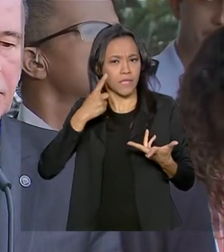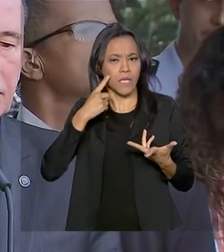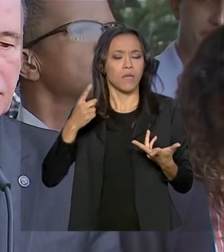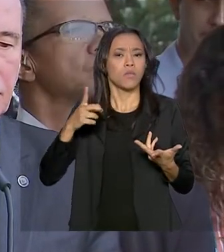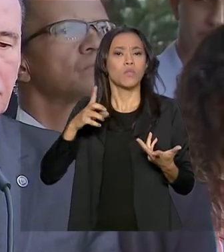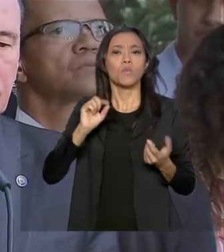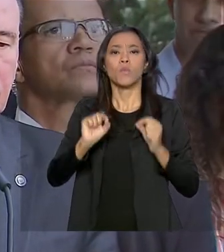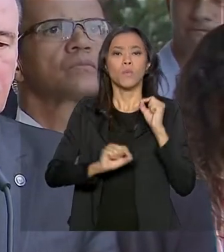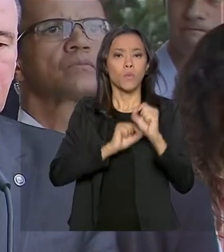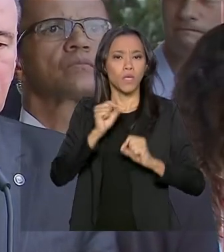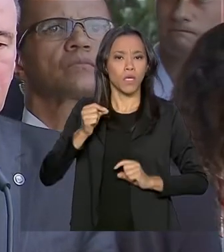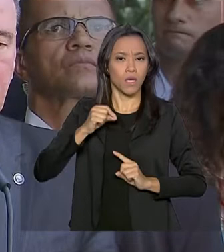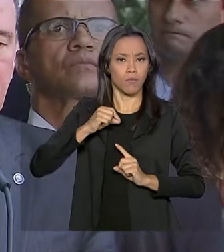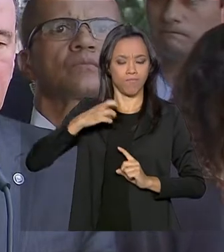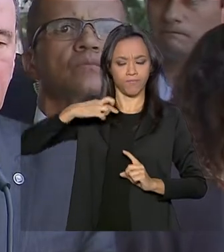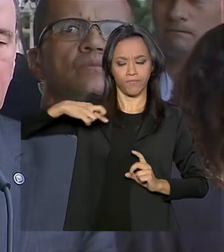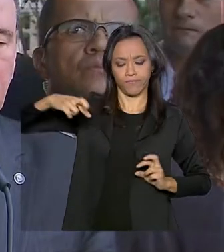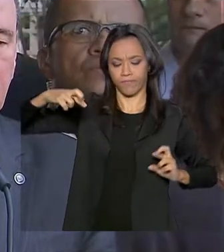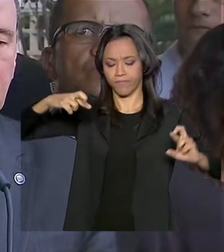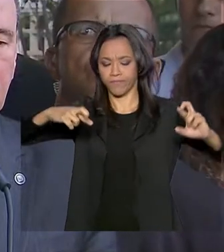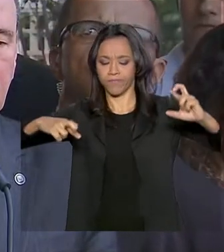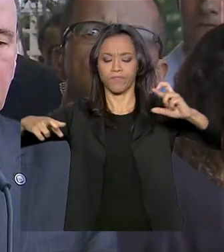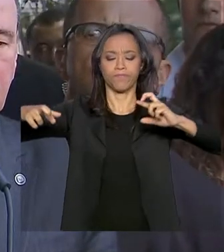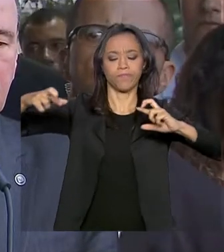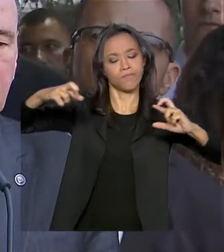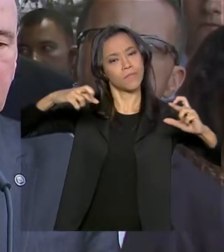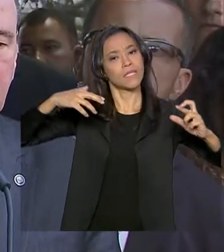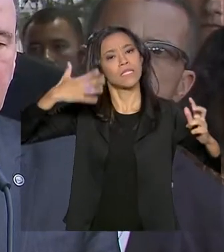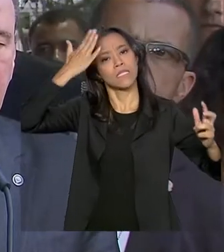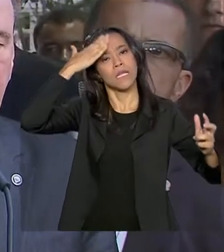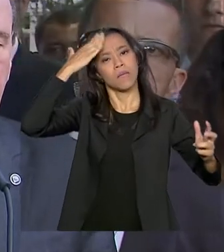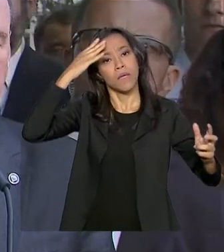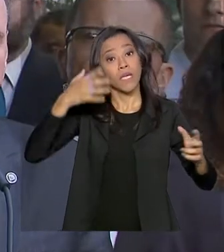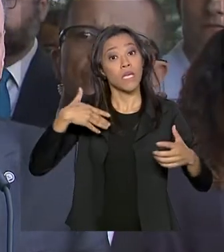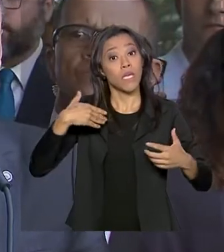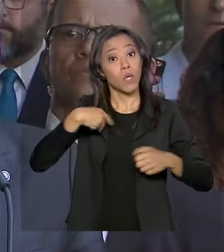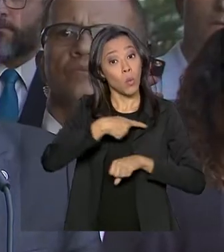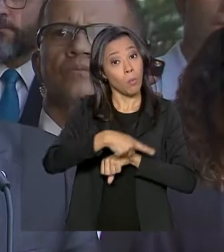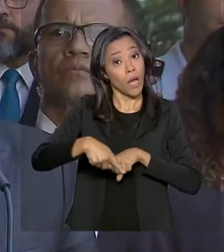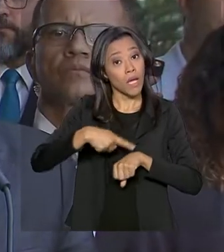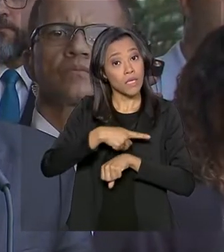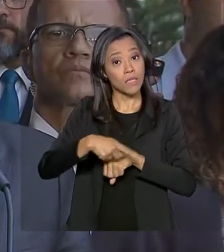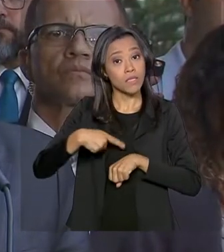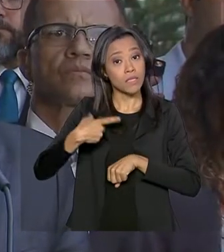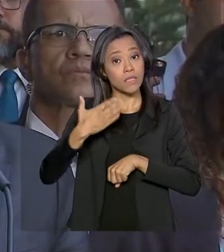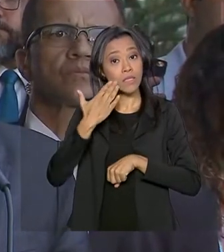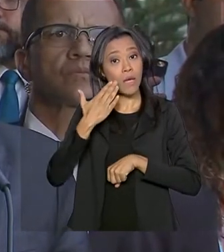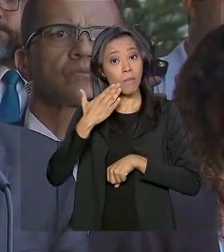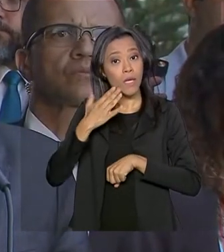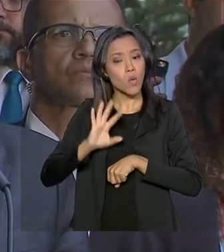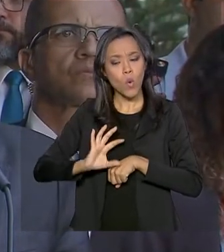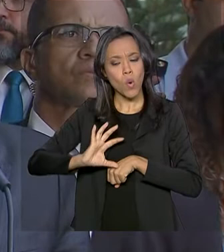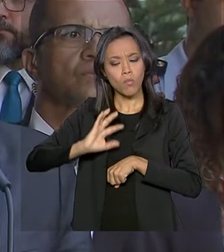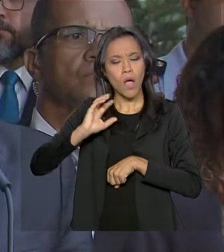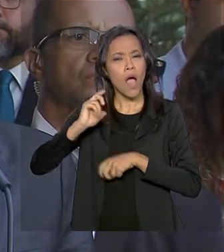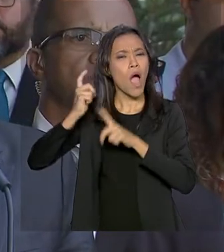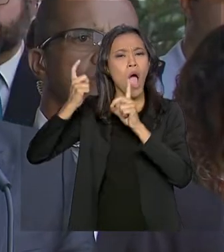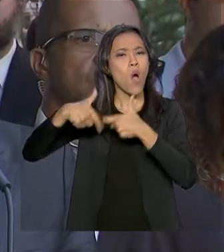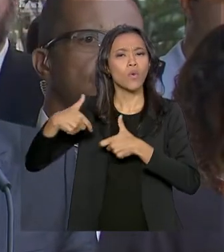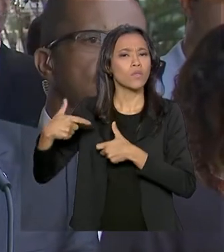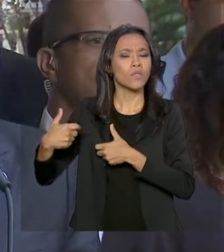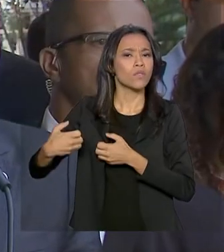no radar um país que pode ser da origem do petróleo